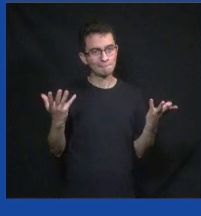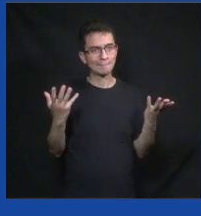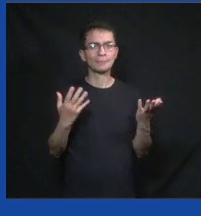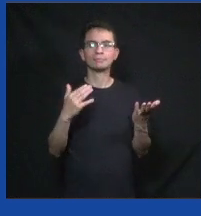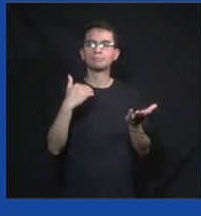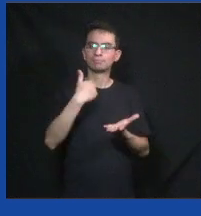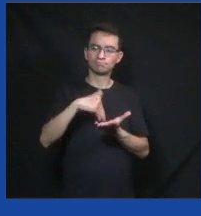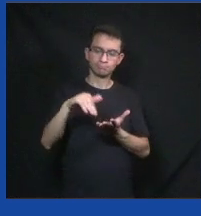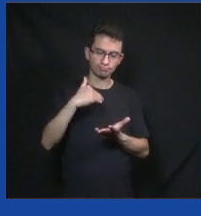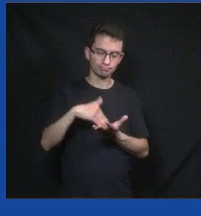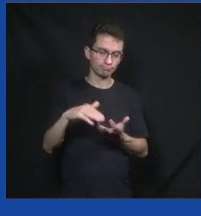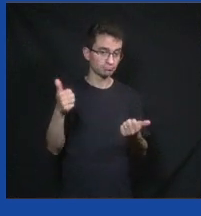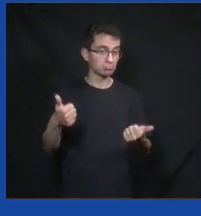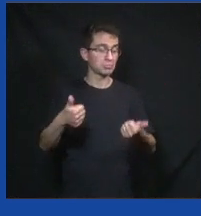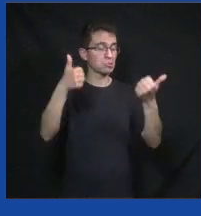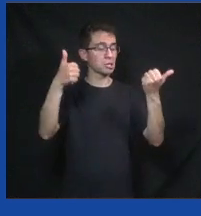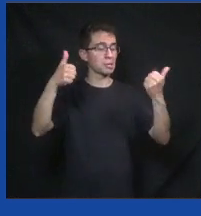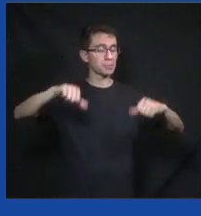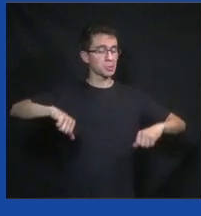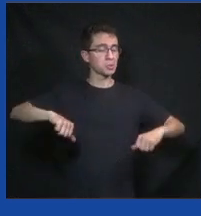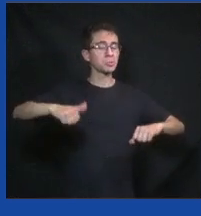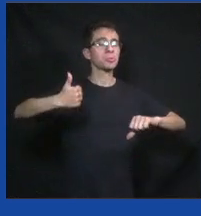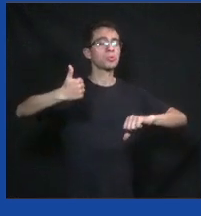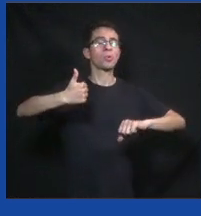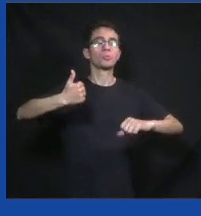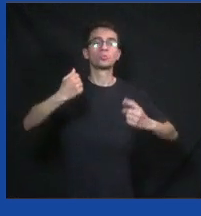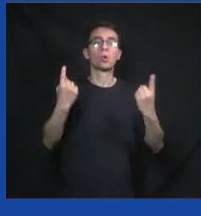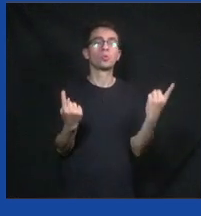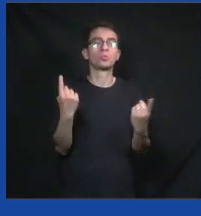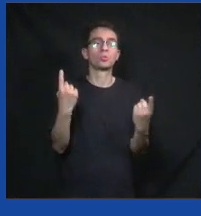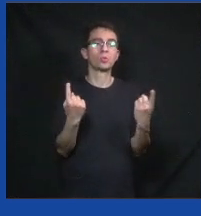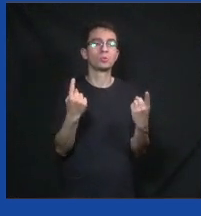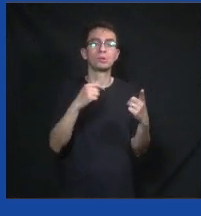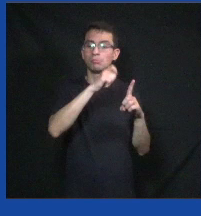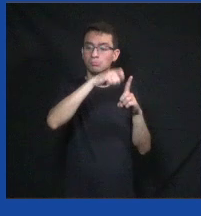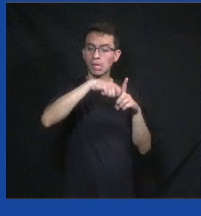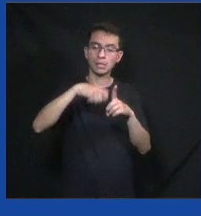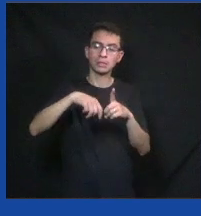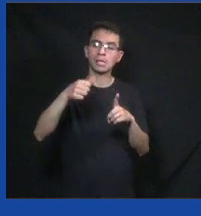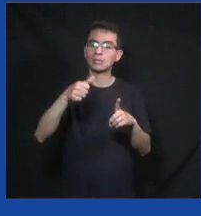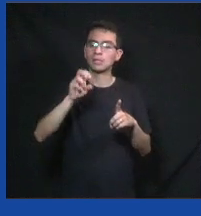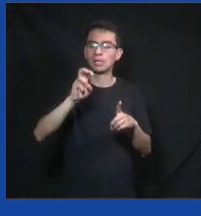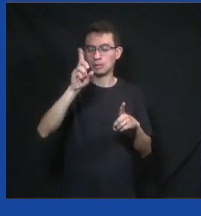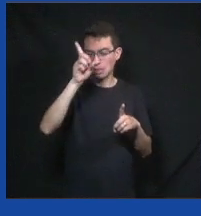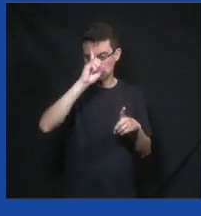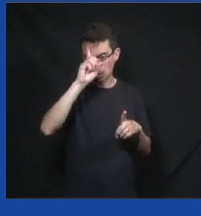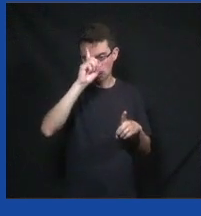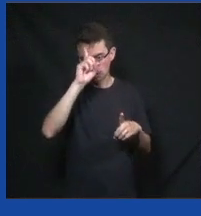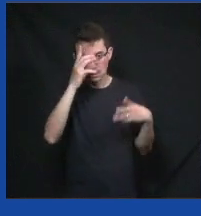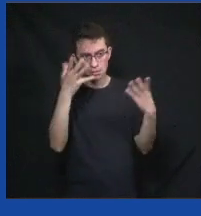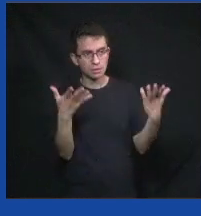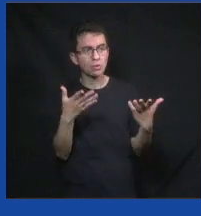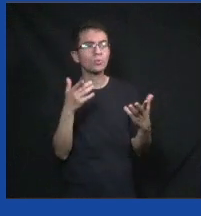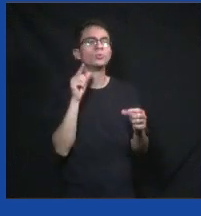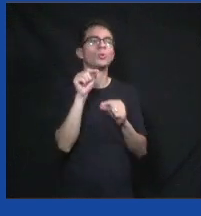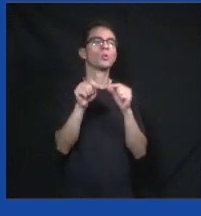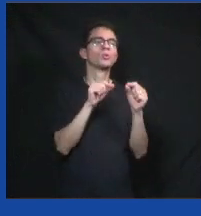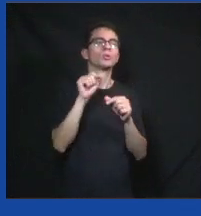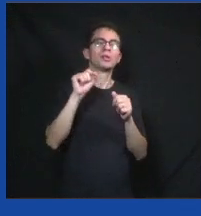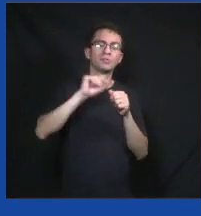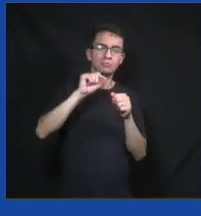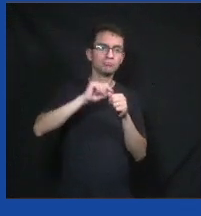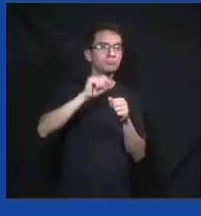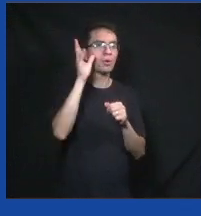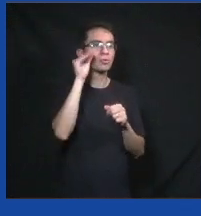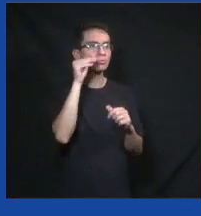está melhorando, está piorando em relação aos últimos meses, os últimos 15 dias. Quem de cada secretaria está fazendo o quê? Então, gente olha para que